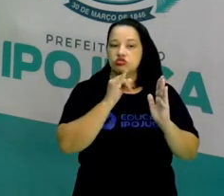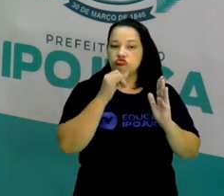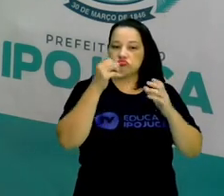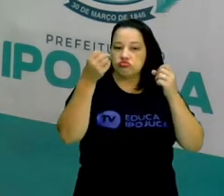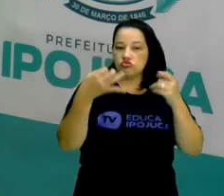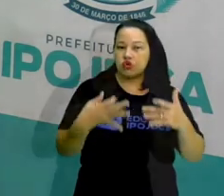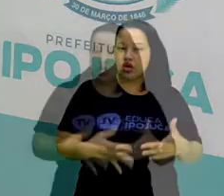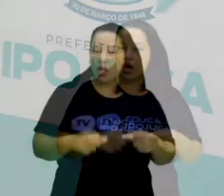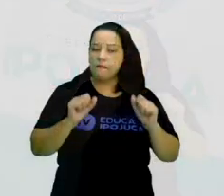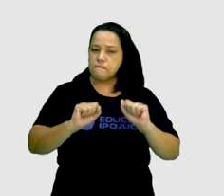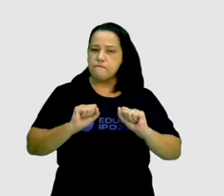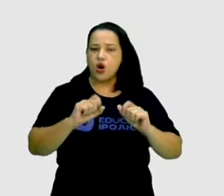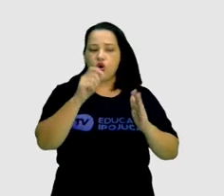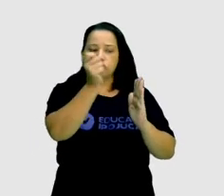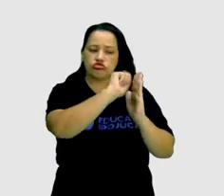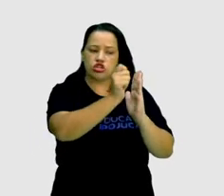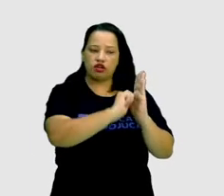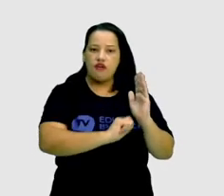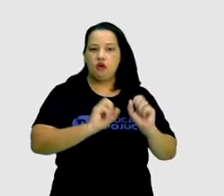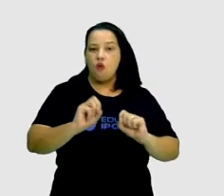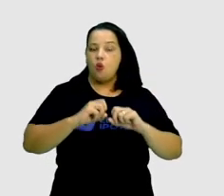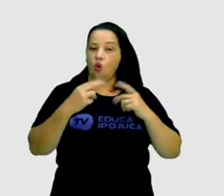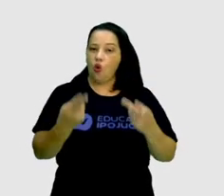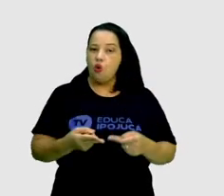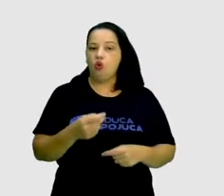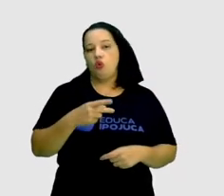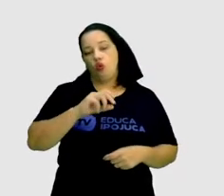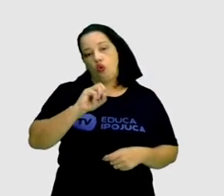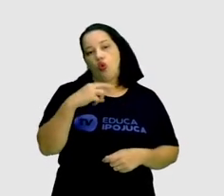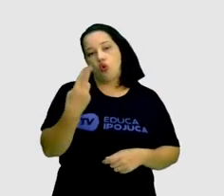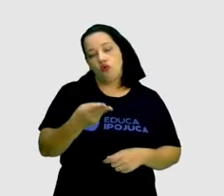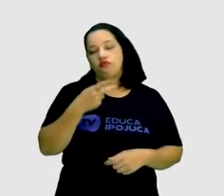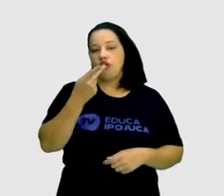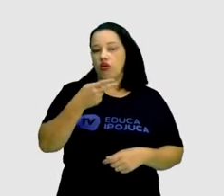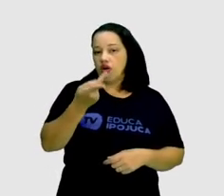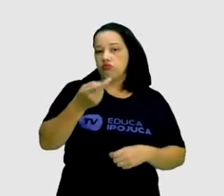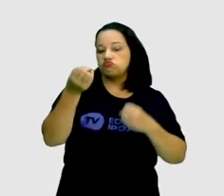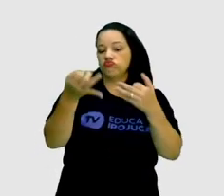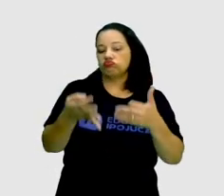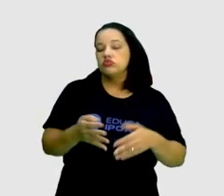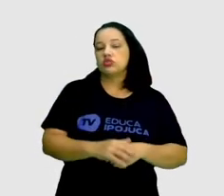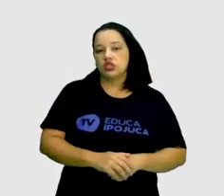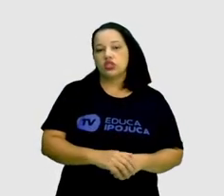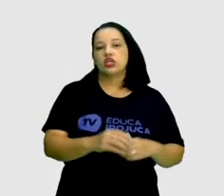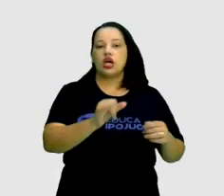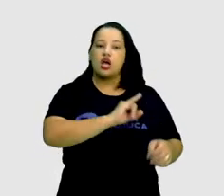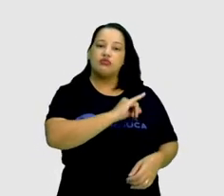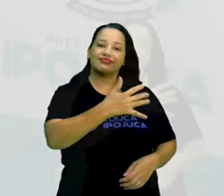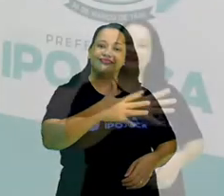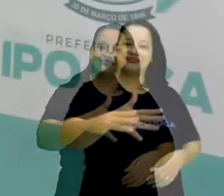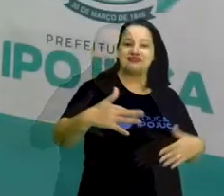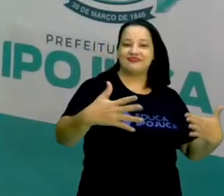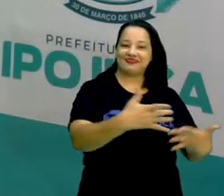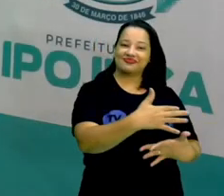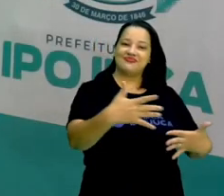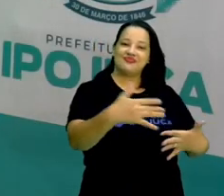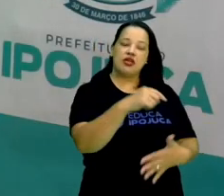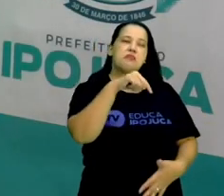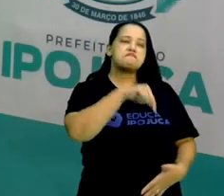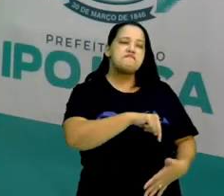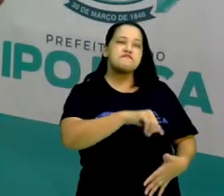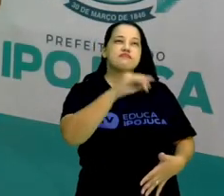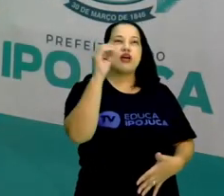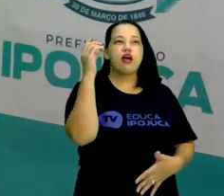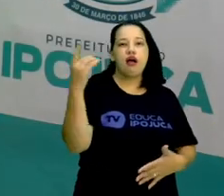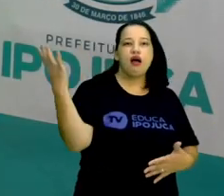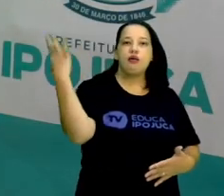pode ser um relato escrito ou oral, falando sobre a nossa cidade Ipojuca. Pense na nossa cidade, quais são as